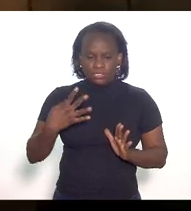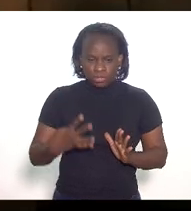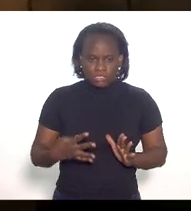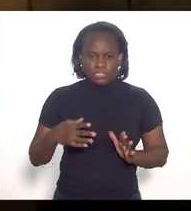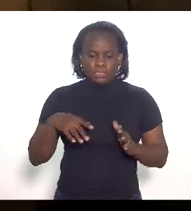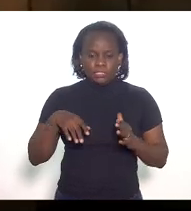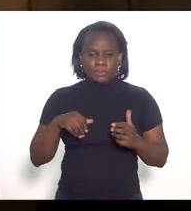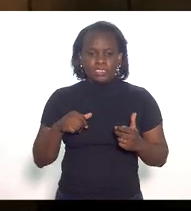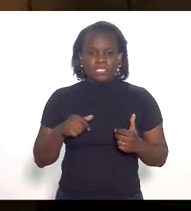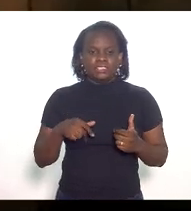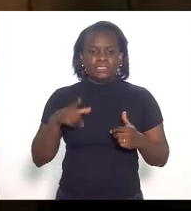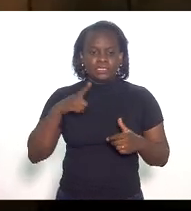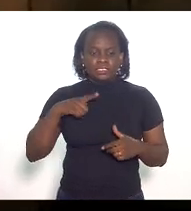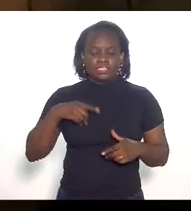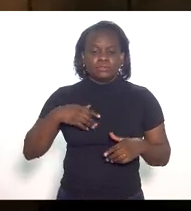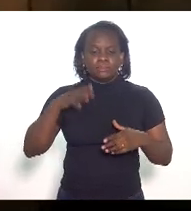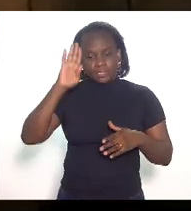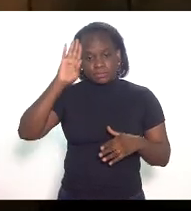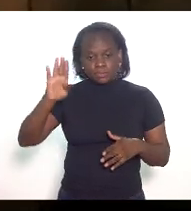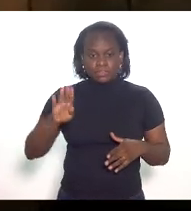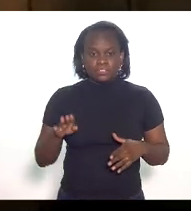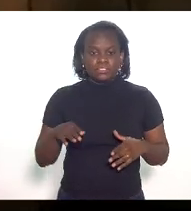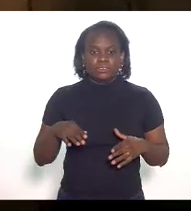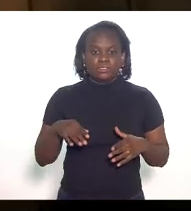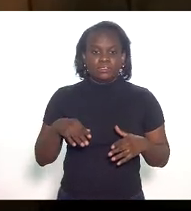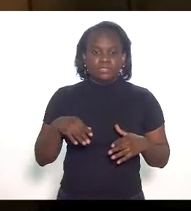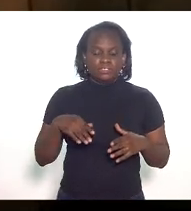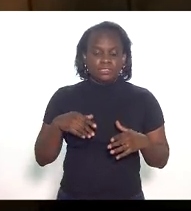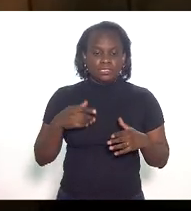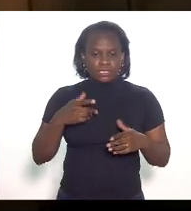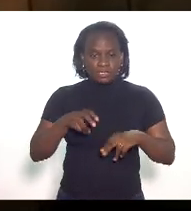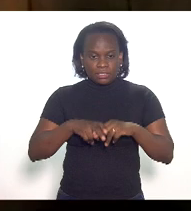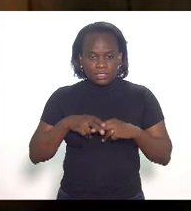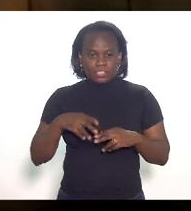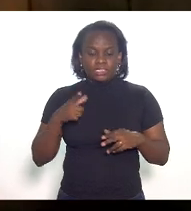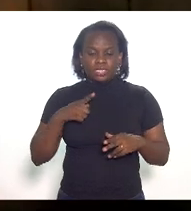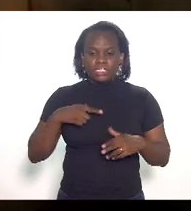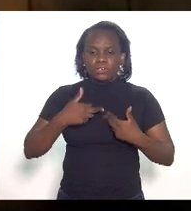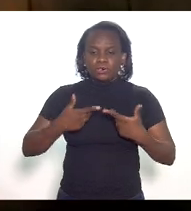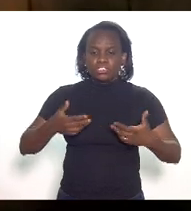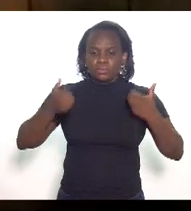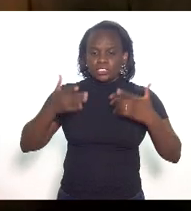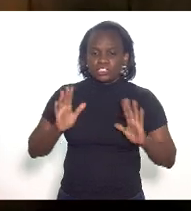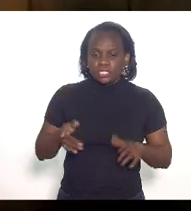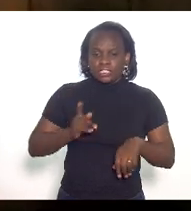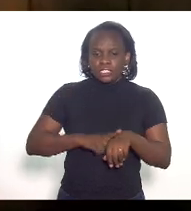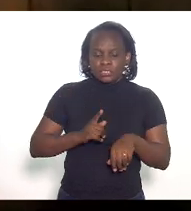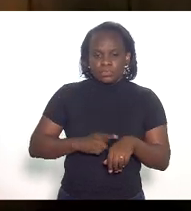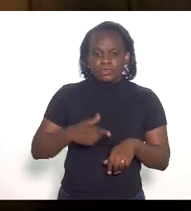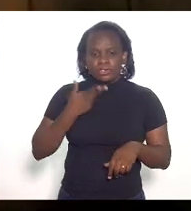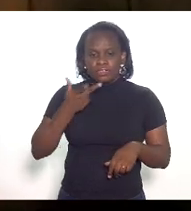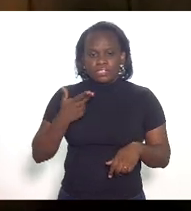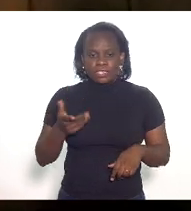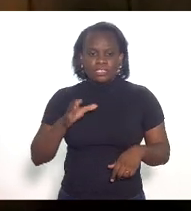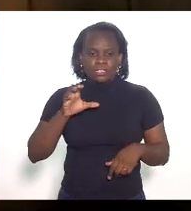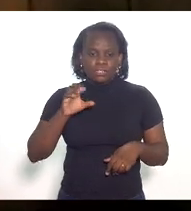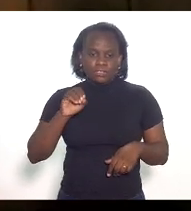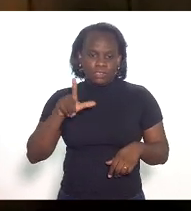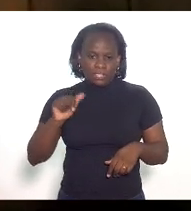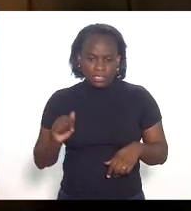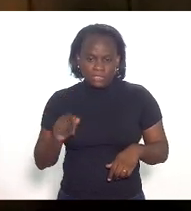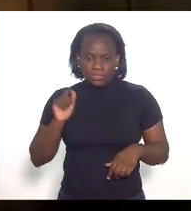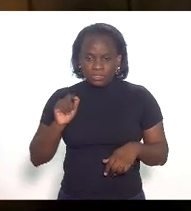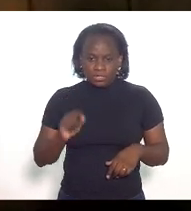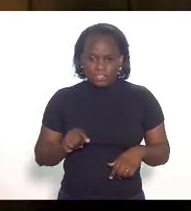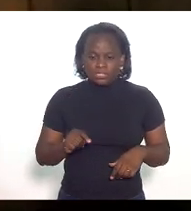veto se deu especificamente em razão de uma questão que a gente já vem falando algum tempo aqui quando a gente vai falar de cola que